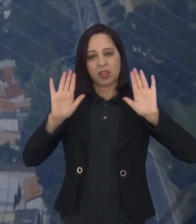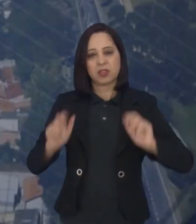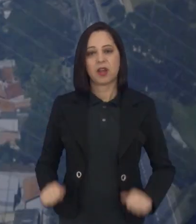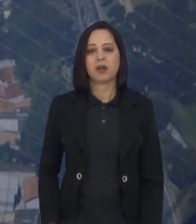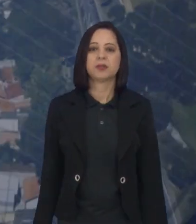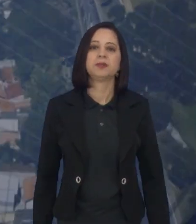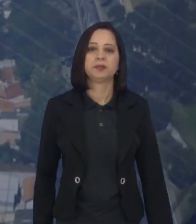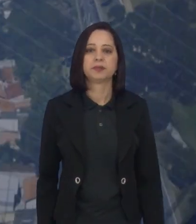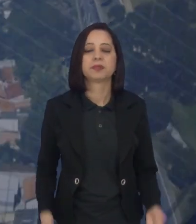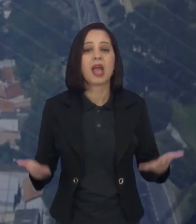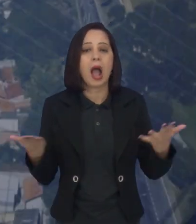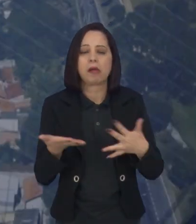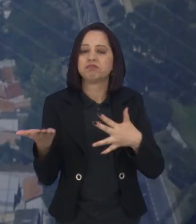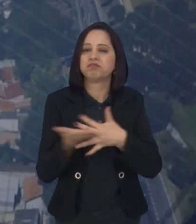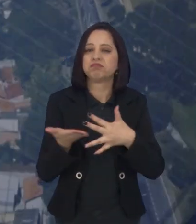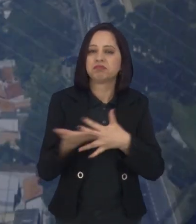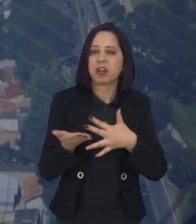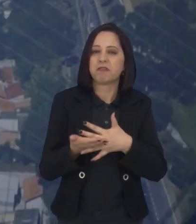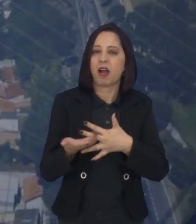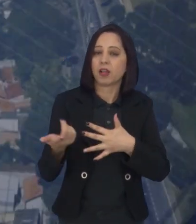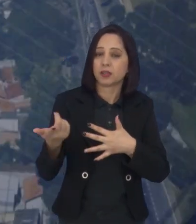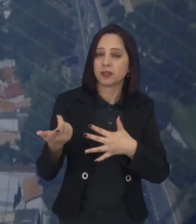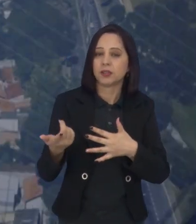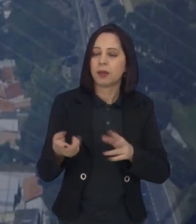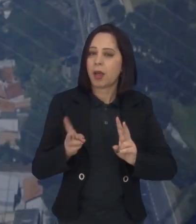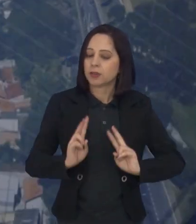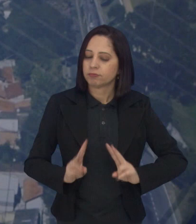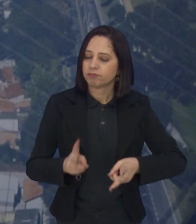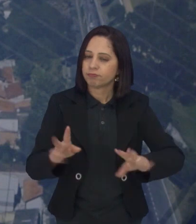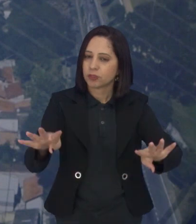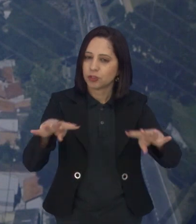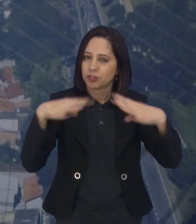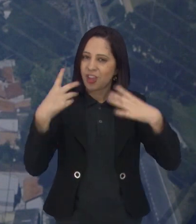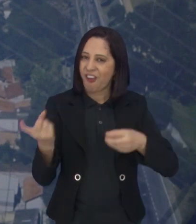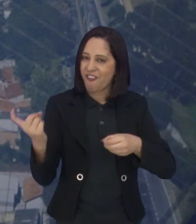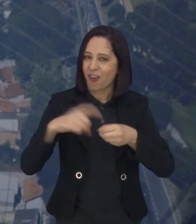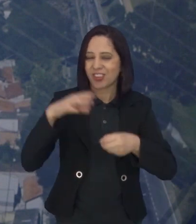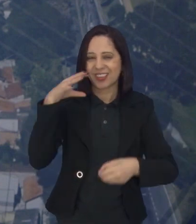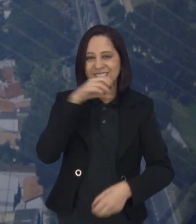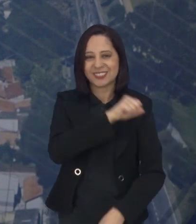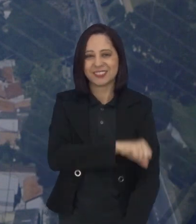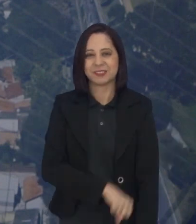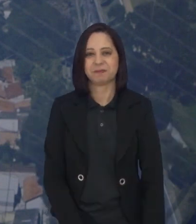Bom, a gente vai para mais um rápido break, mas fiquem com a gente porque voltamos já já.